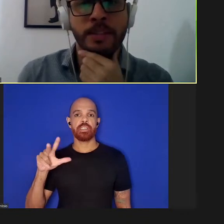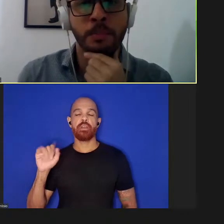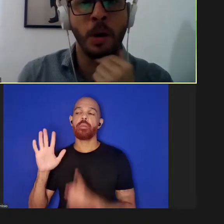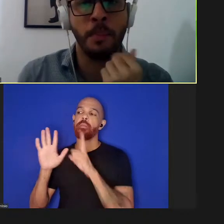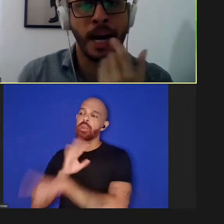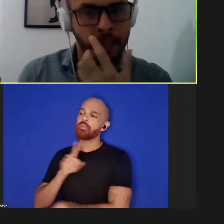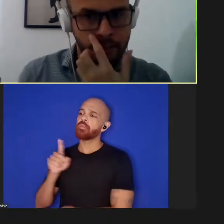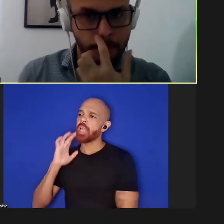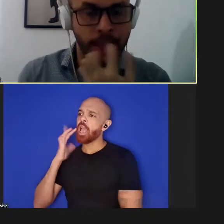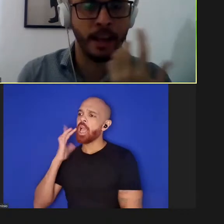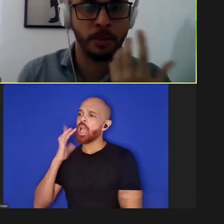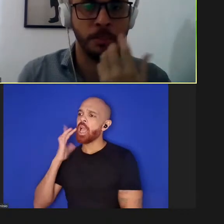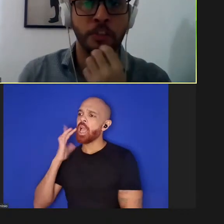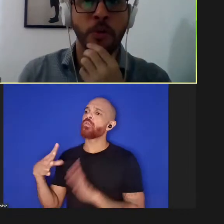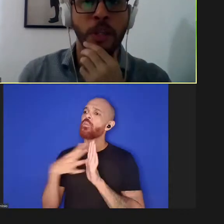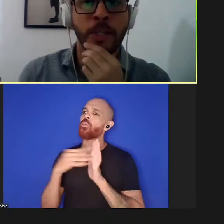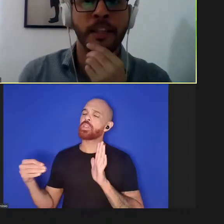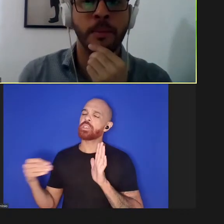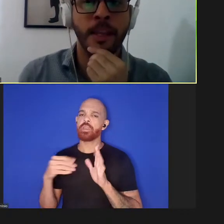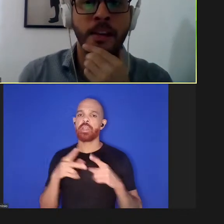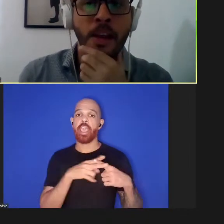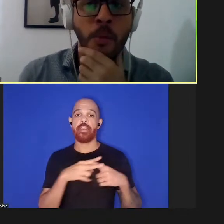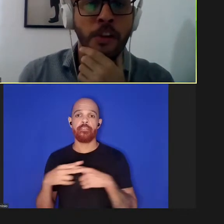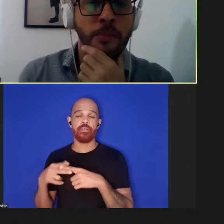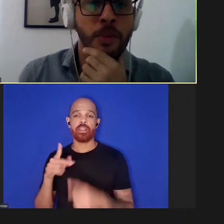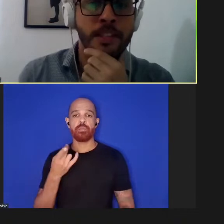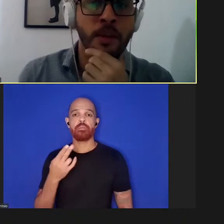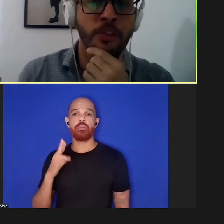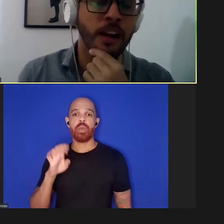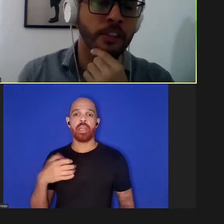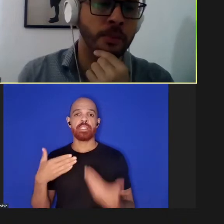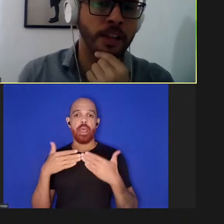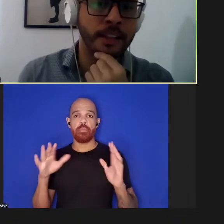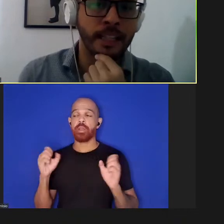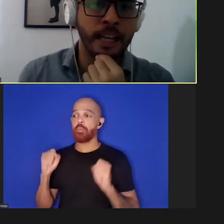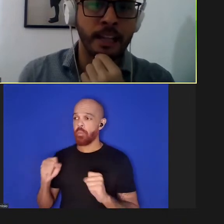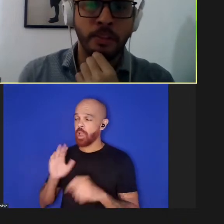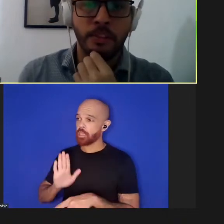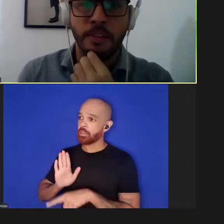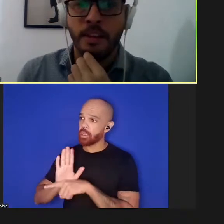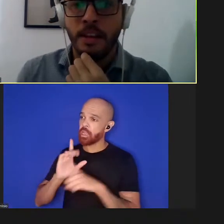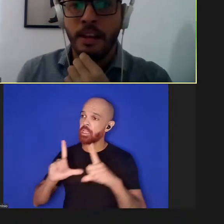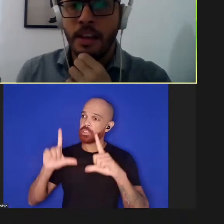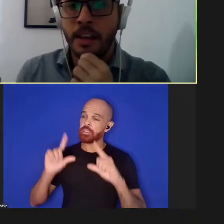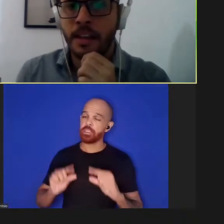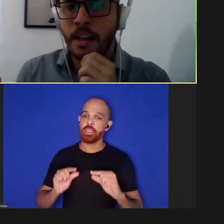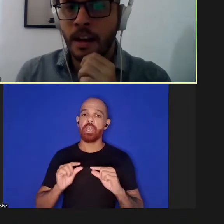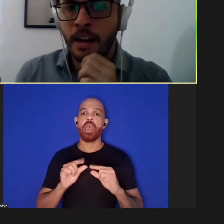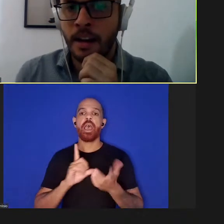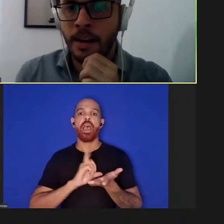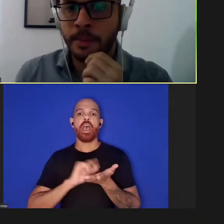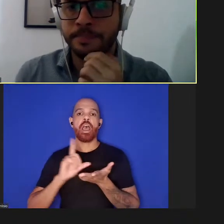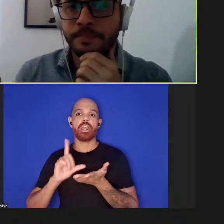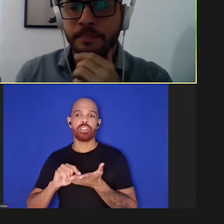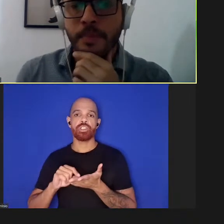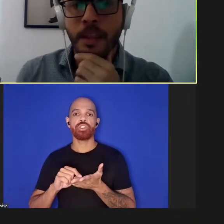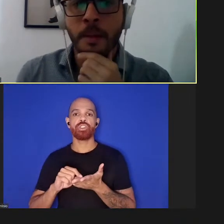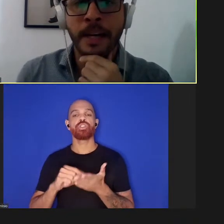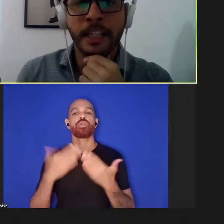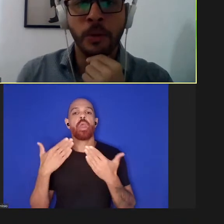modelo de revisão por páreos aberto pode colaborar também com a diminuição de artigos retratáveis e a